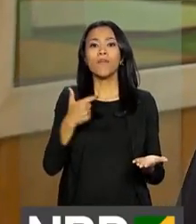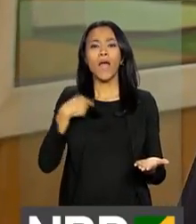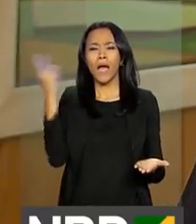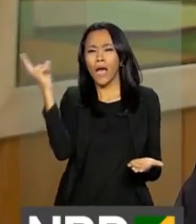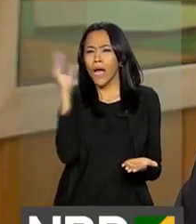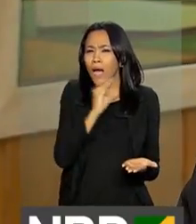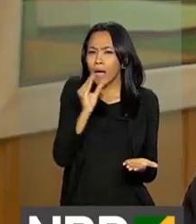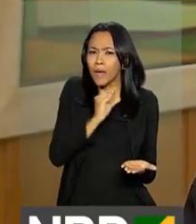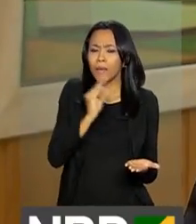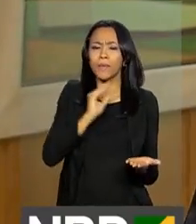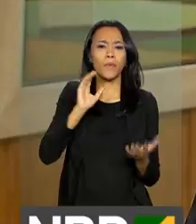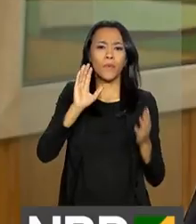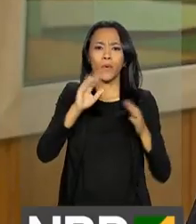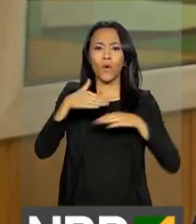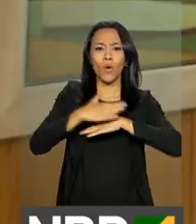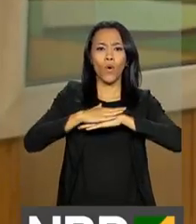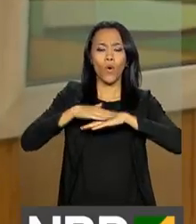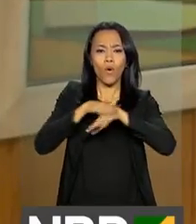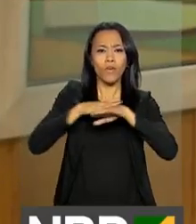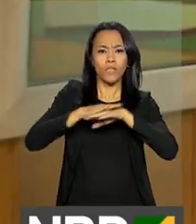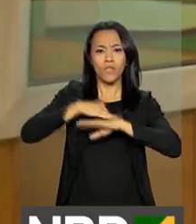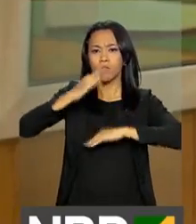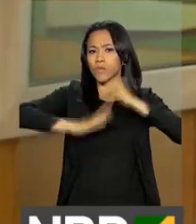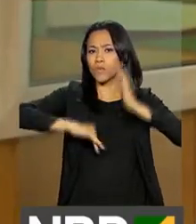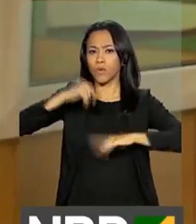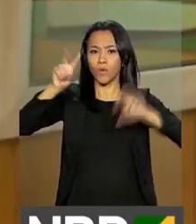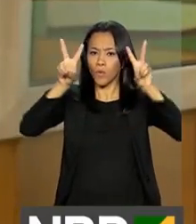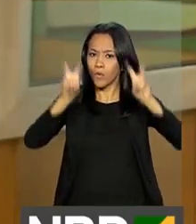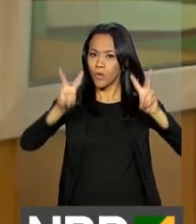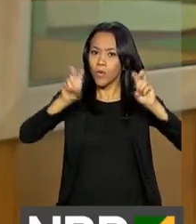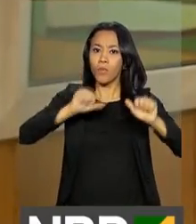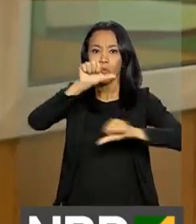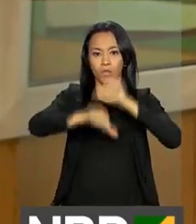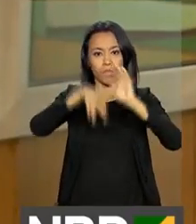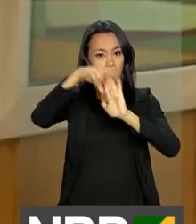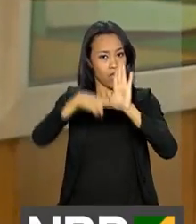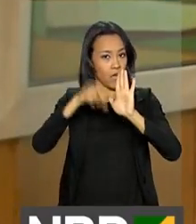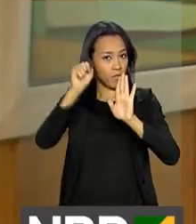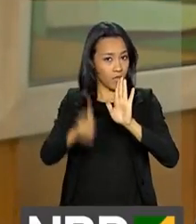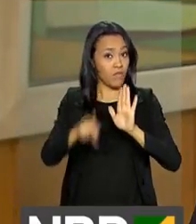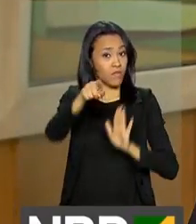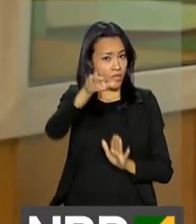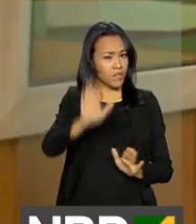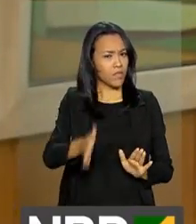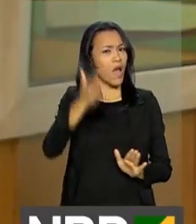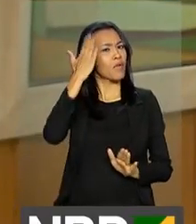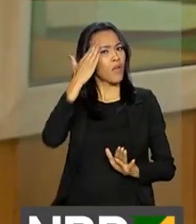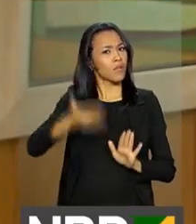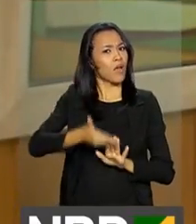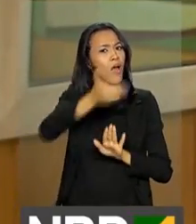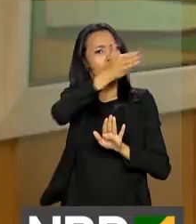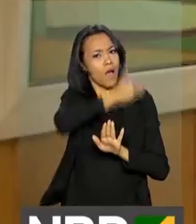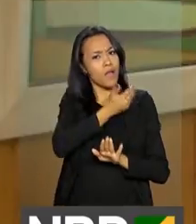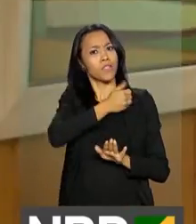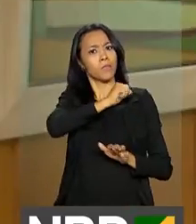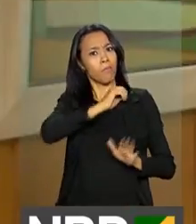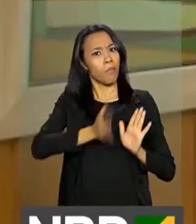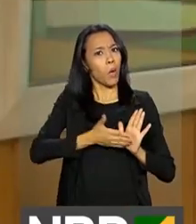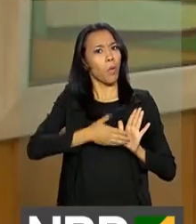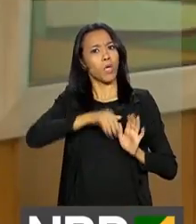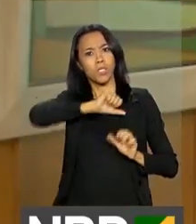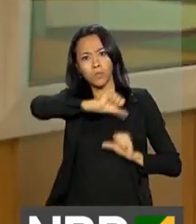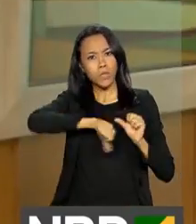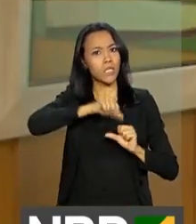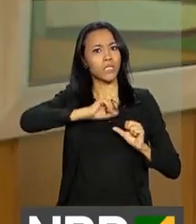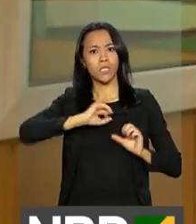com você sobre a reforma da Previdência. Você sabe que nós fizemos reformas importantes para o Estado brasileiro. Não é sem